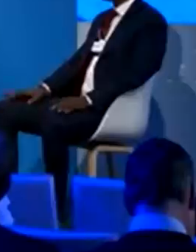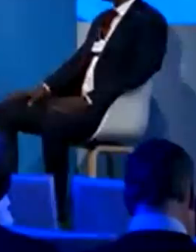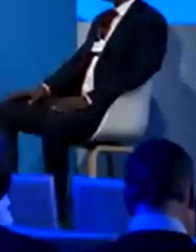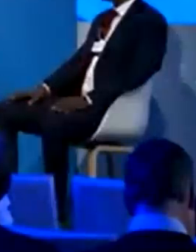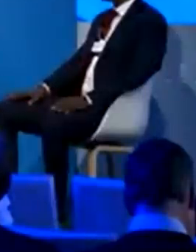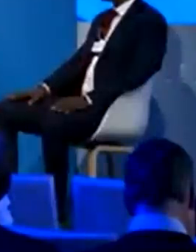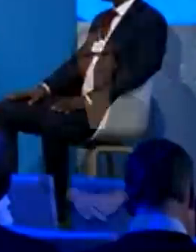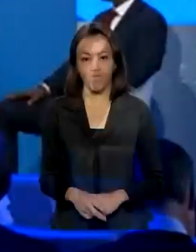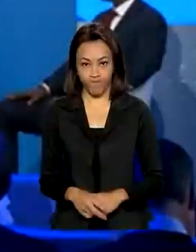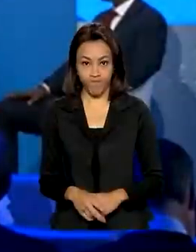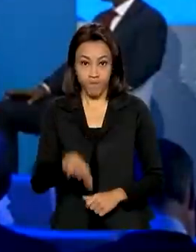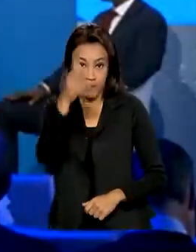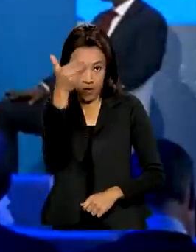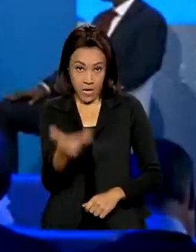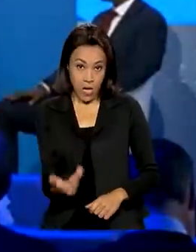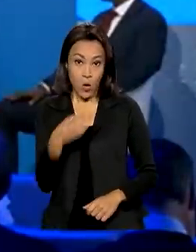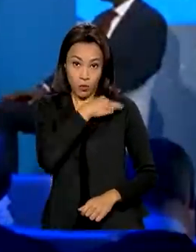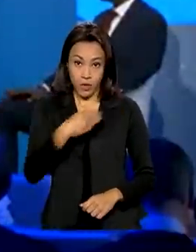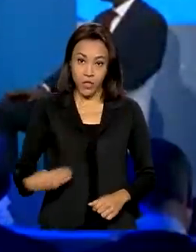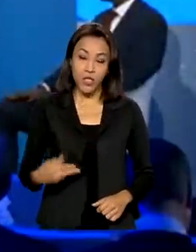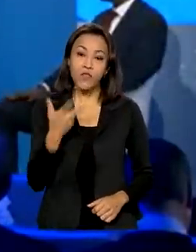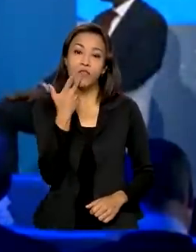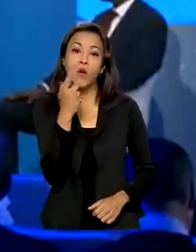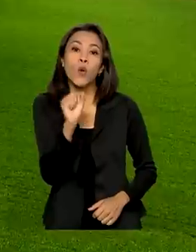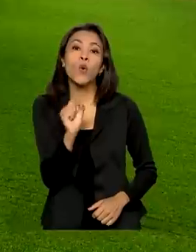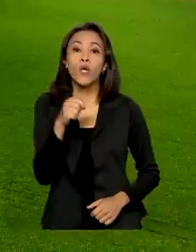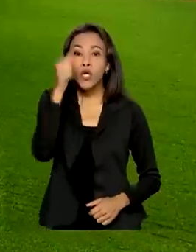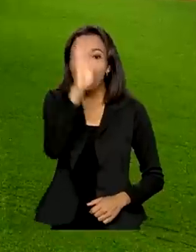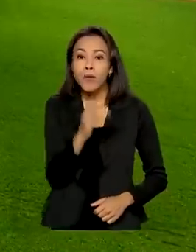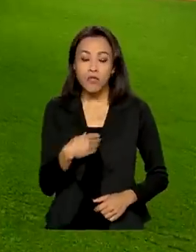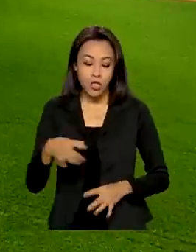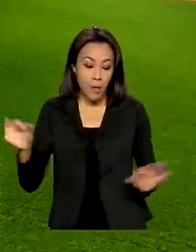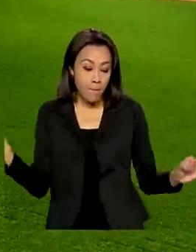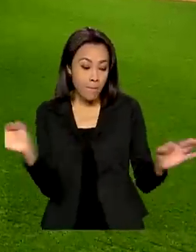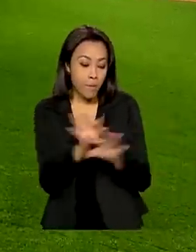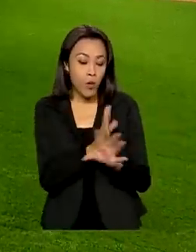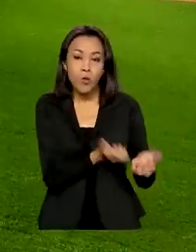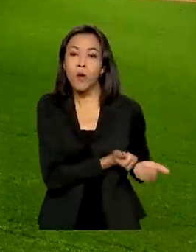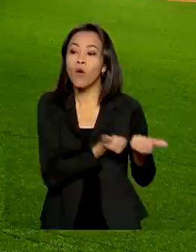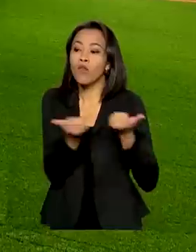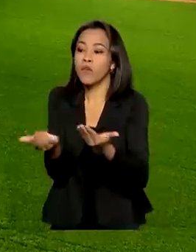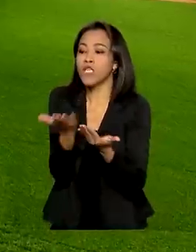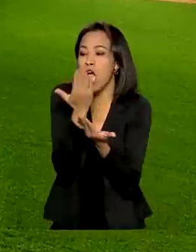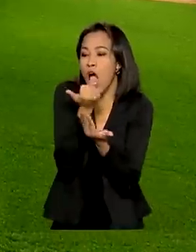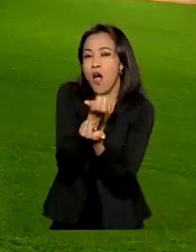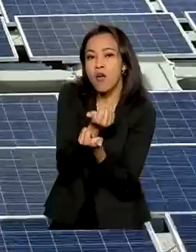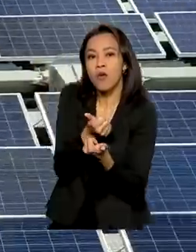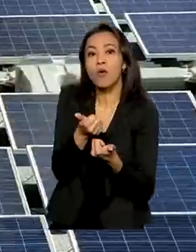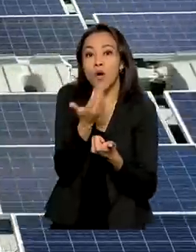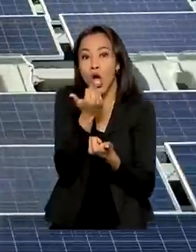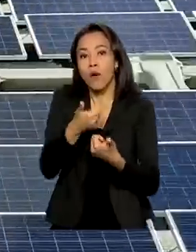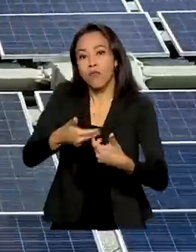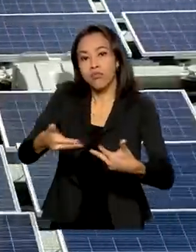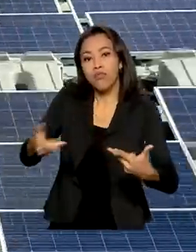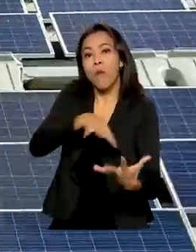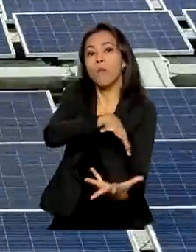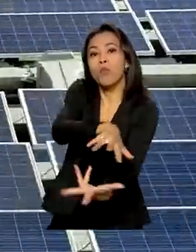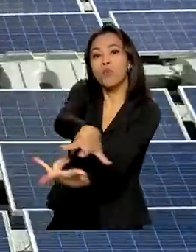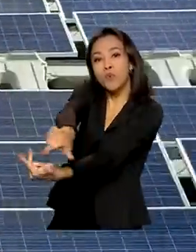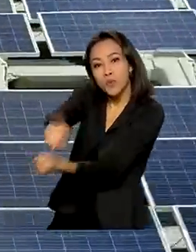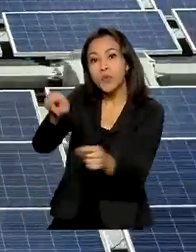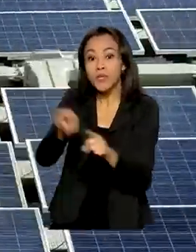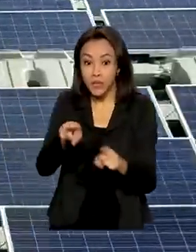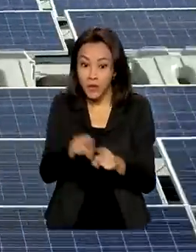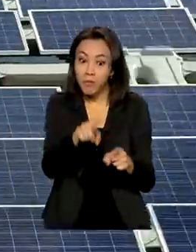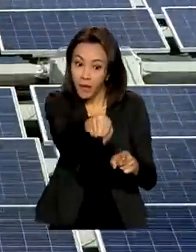Paulo Guedes lembrou que o Brasil está pronto para fornecer alimentos para o mundo e também para receber investimentos